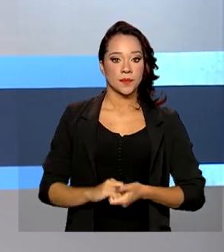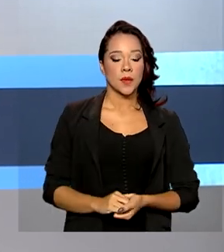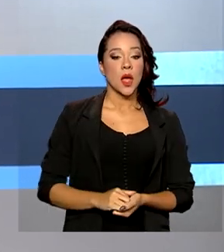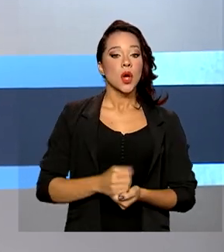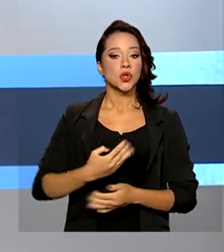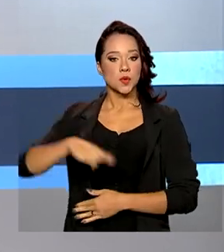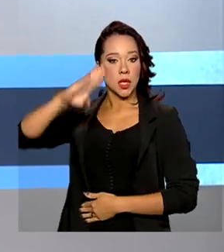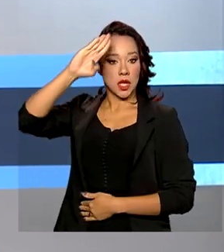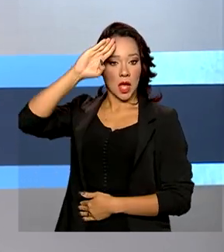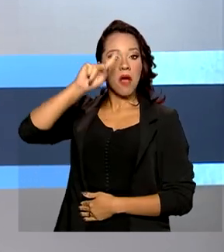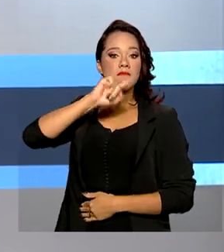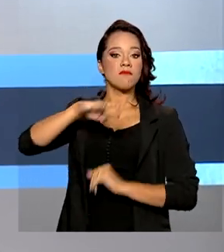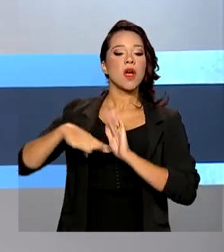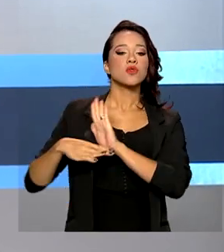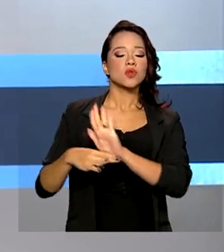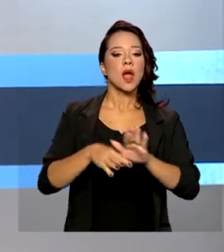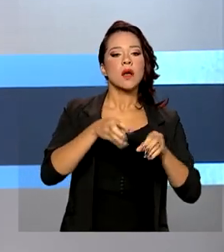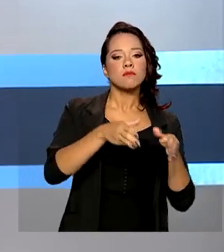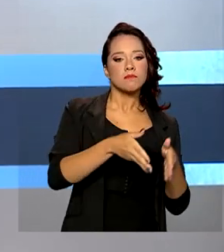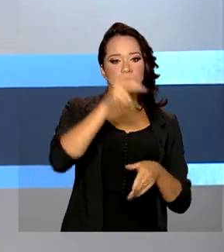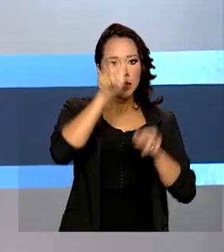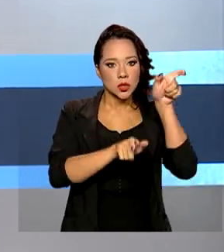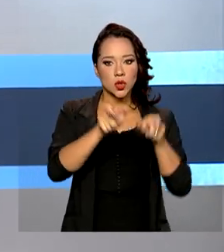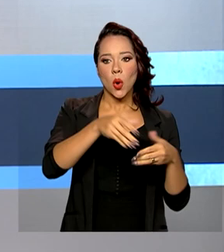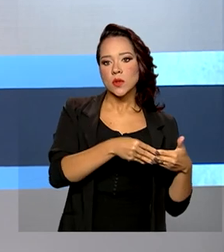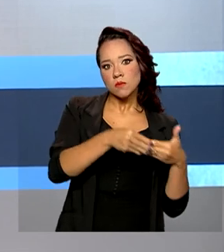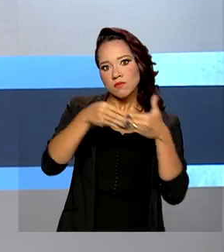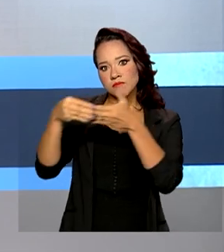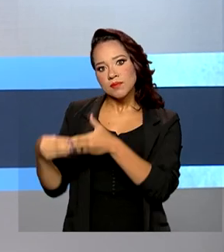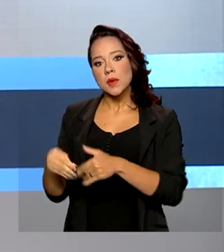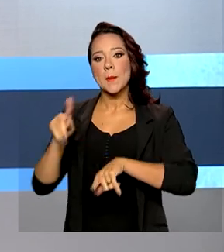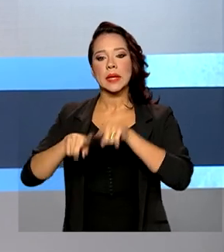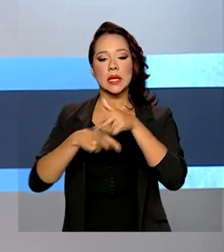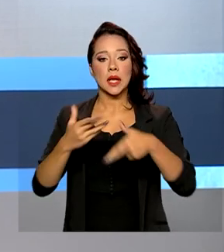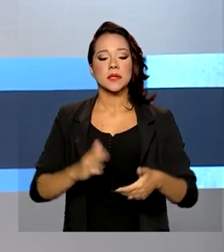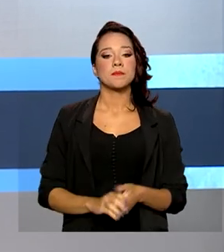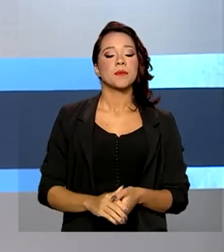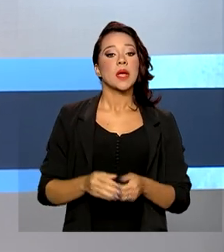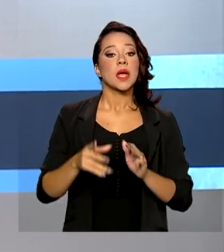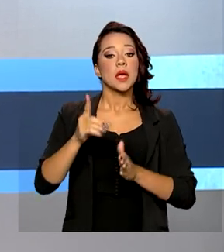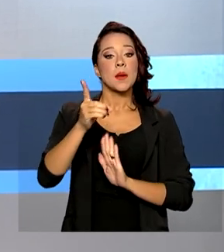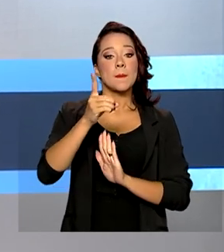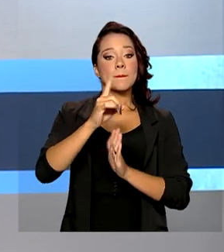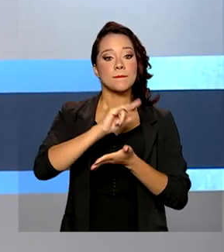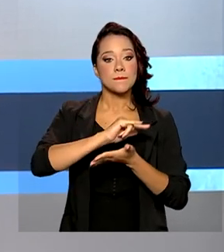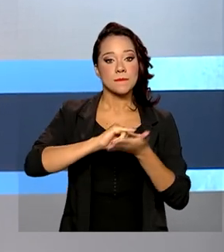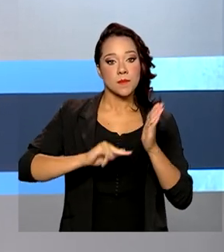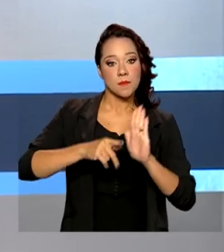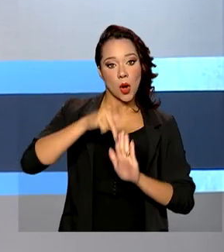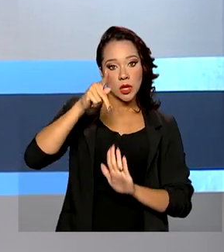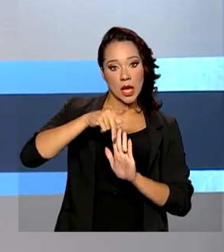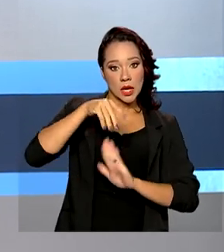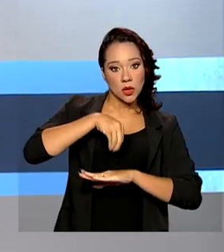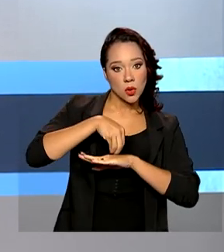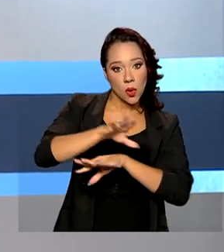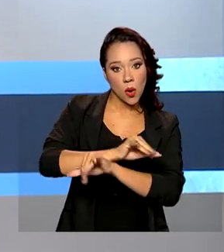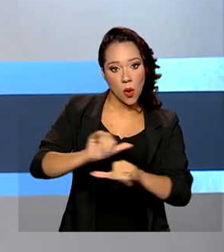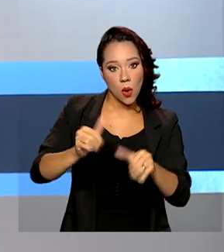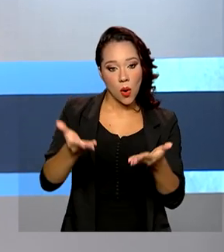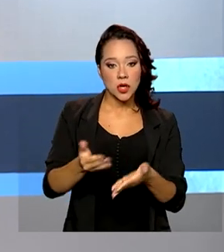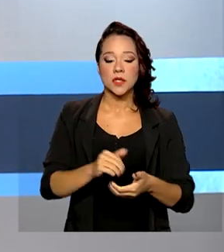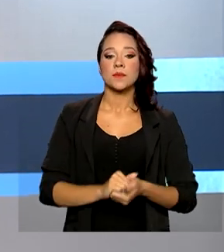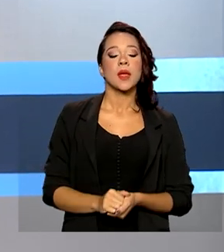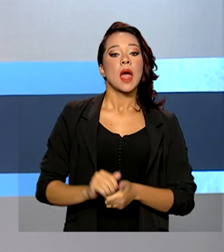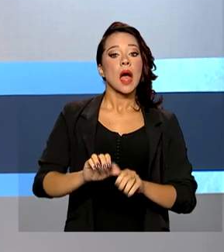Os militares vão ajudar no transporte de pessoas e de materiais. Em portaria publicada hoje no Diário Oficial da União, a